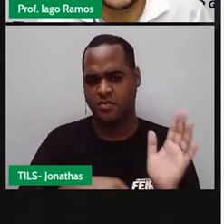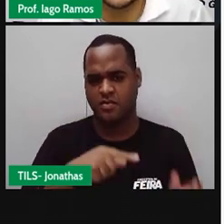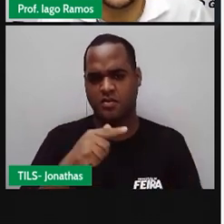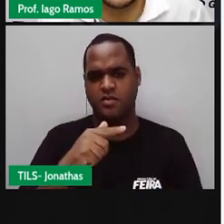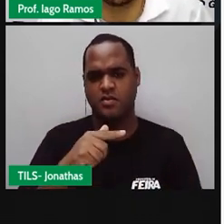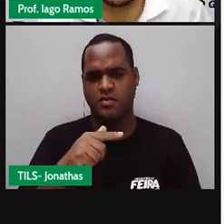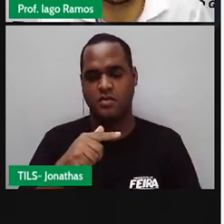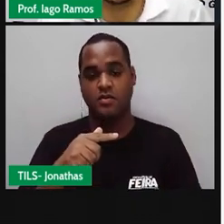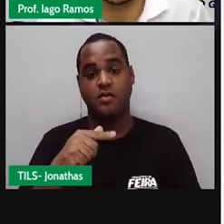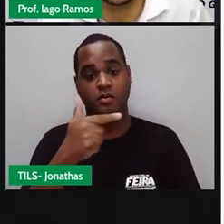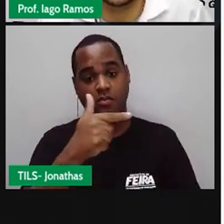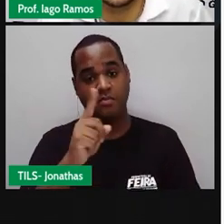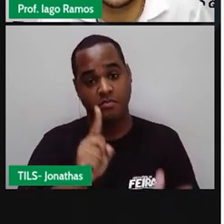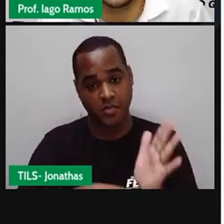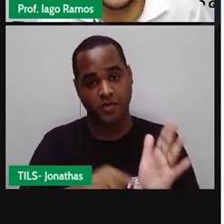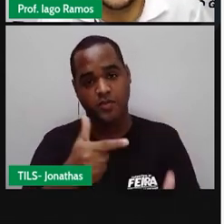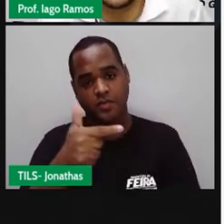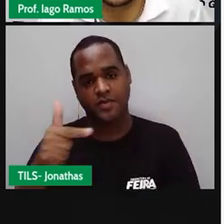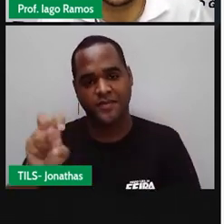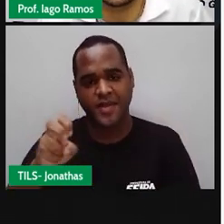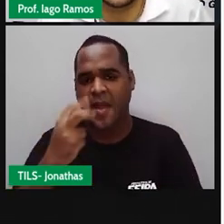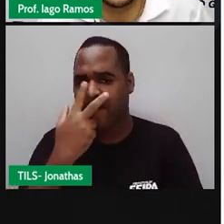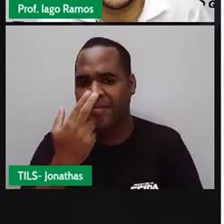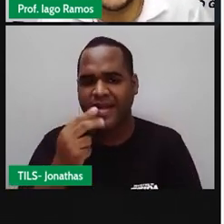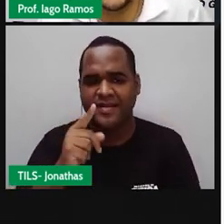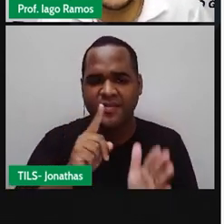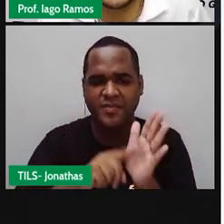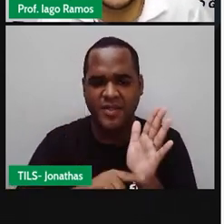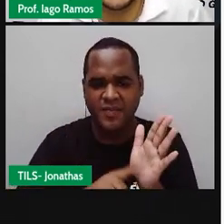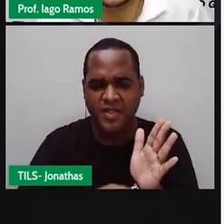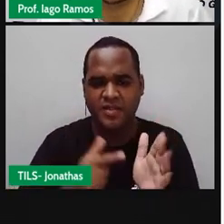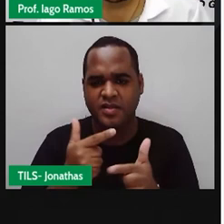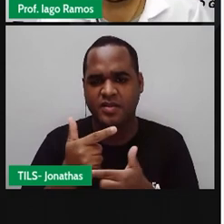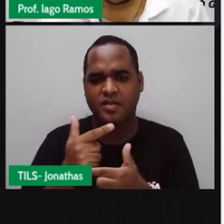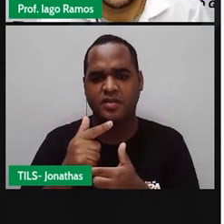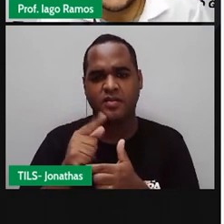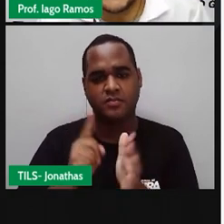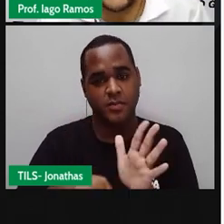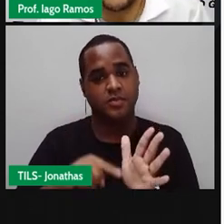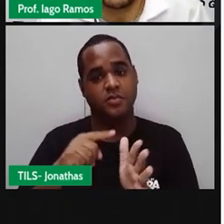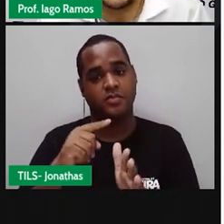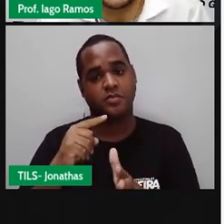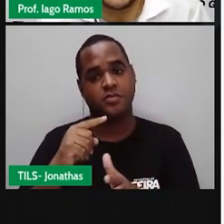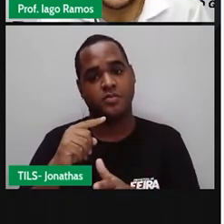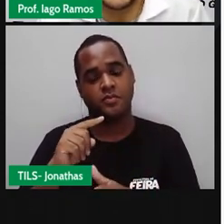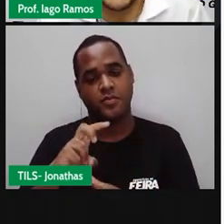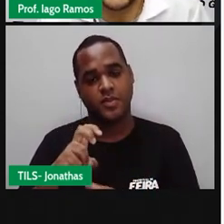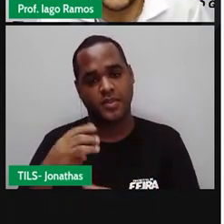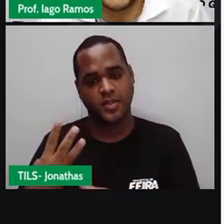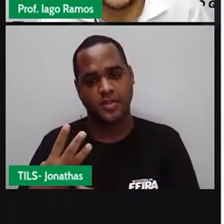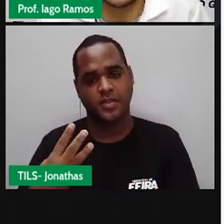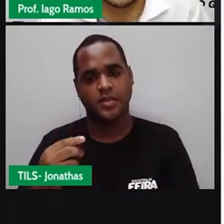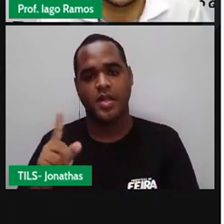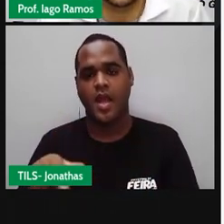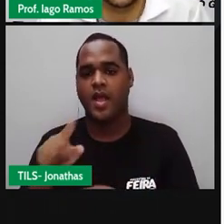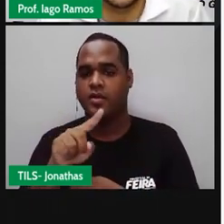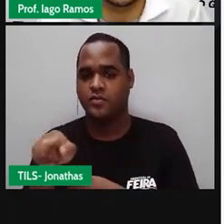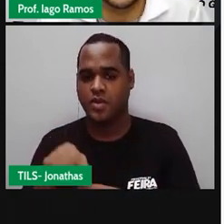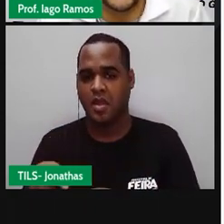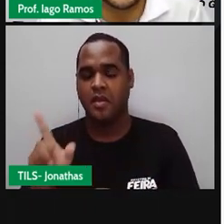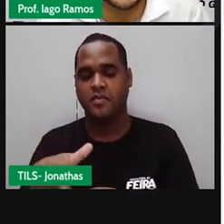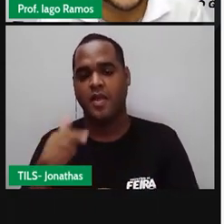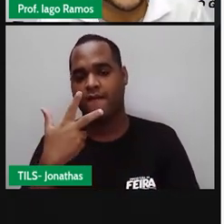aliás, como é que menos 225 é menor que menos 53? Pois é, nos números inteiros funciona dessa